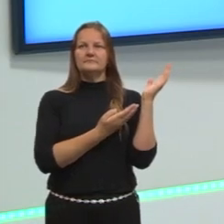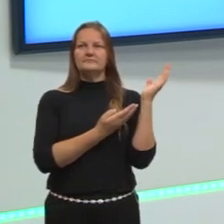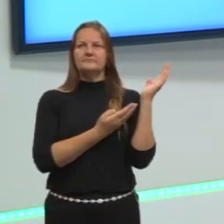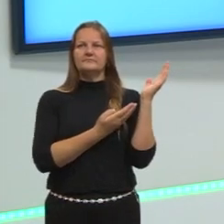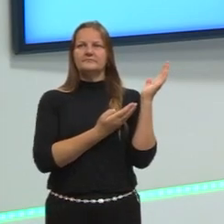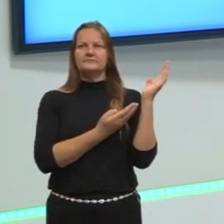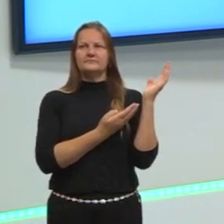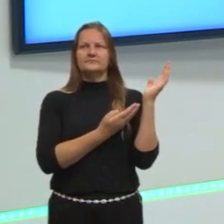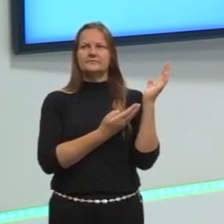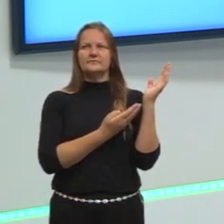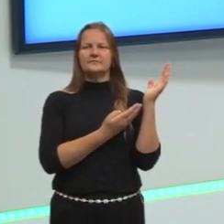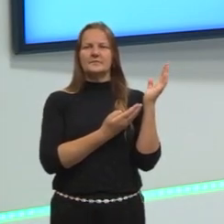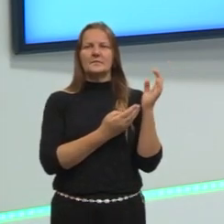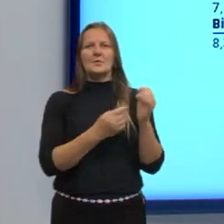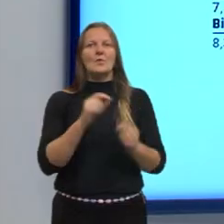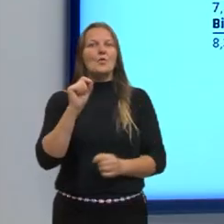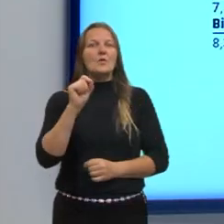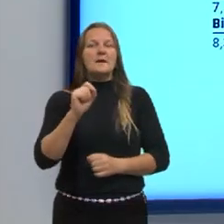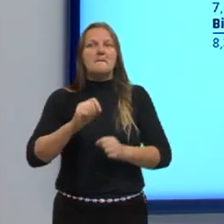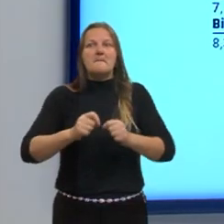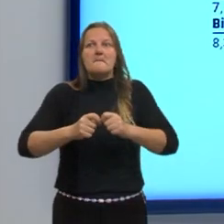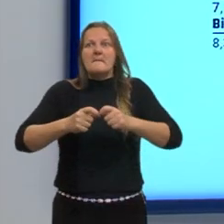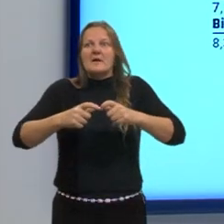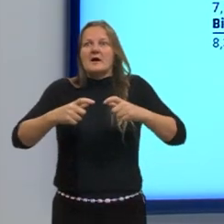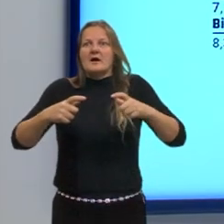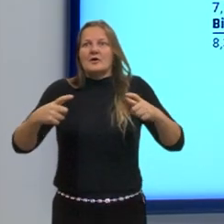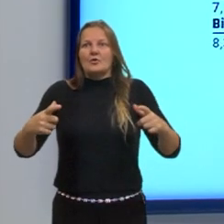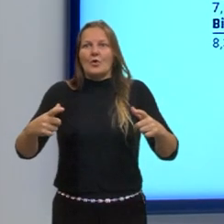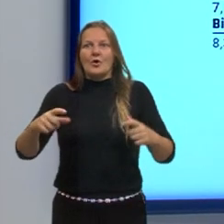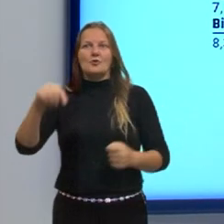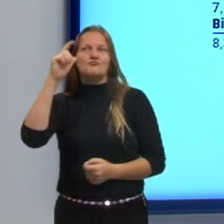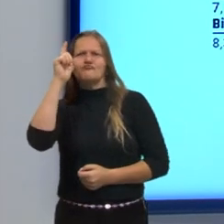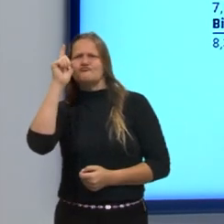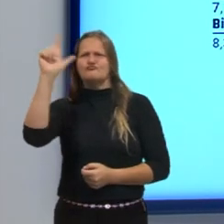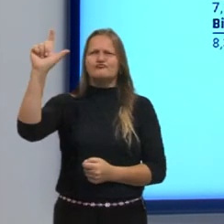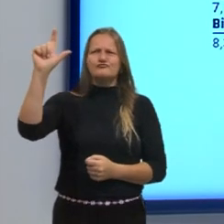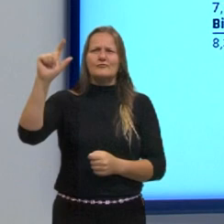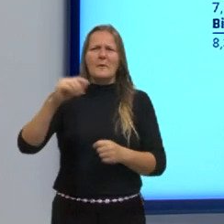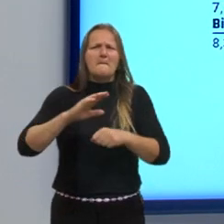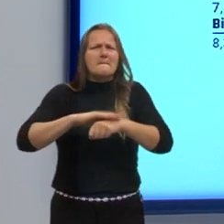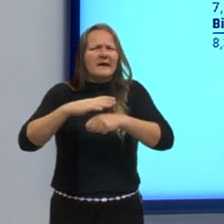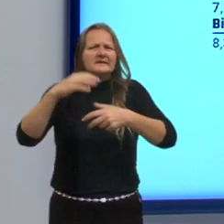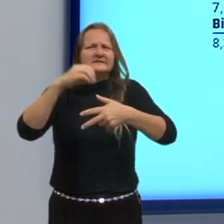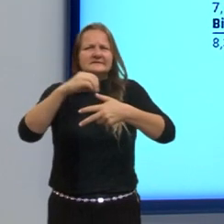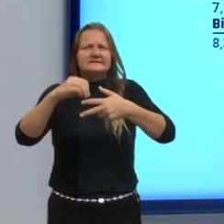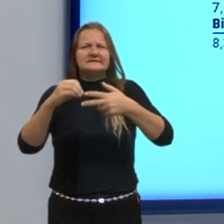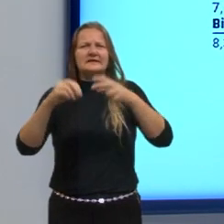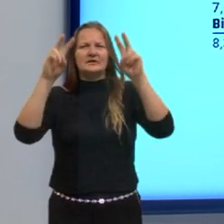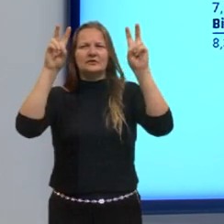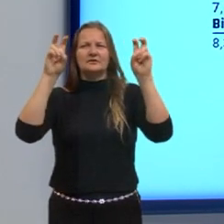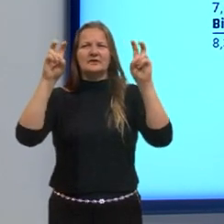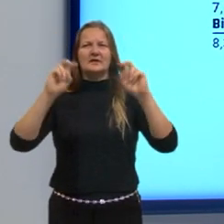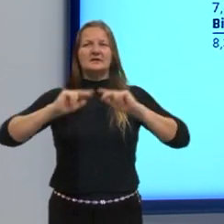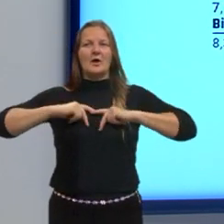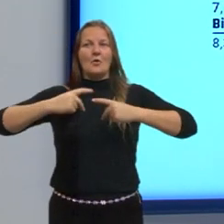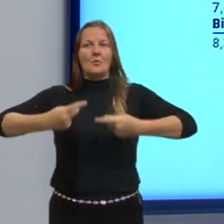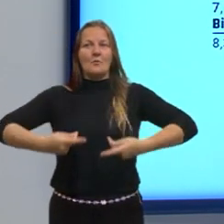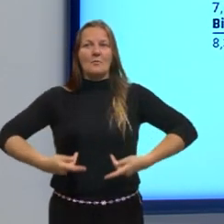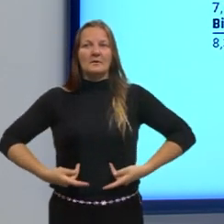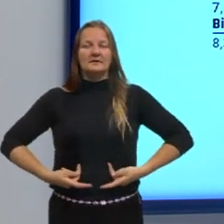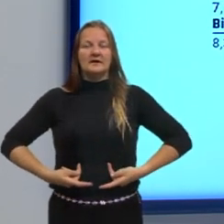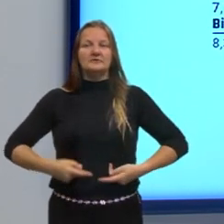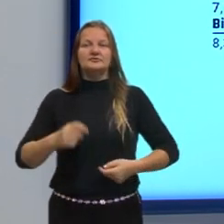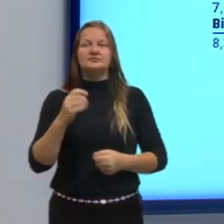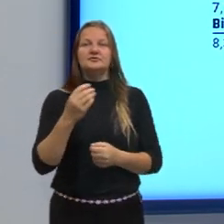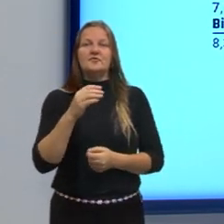aqui a grande vencedora que mais cai é o tema humanidade e ambiente.